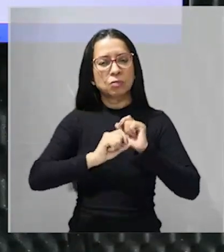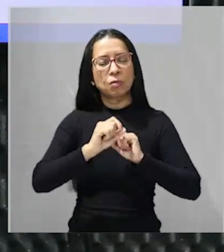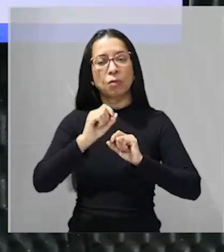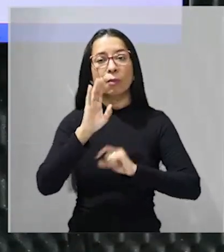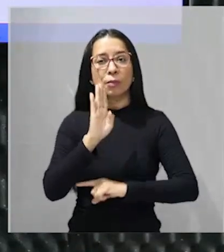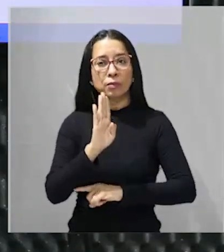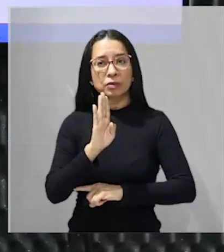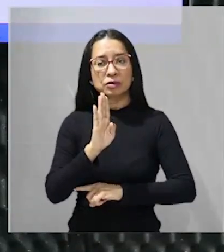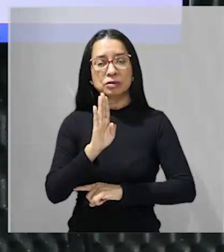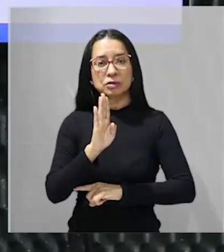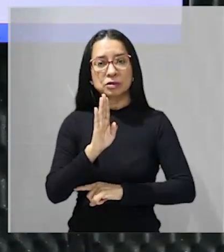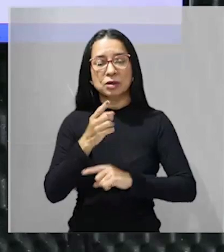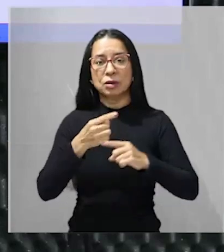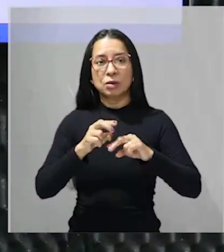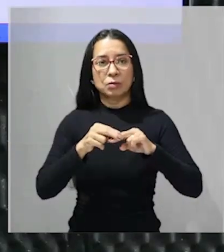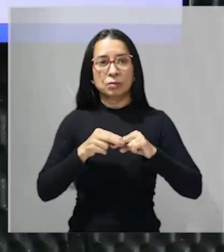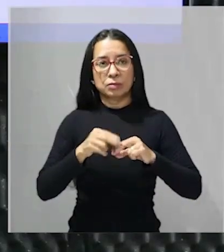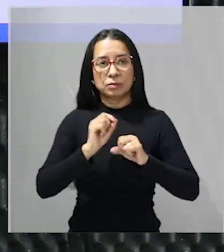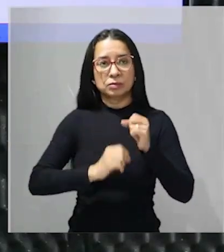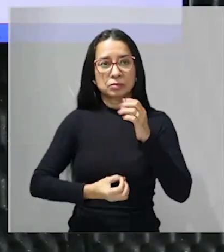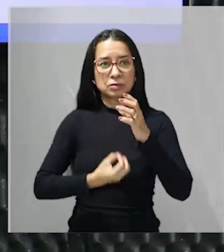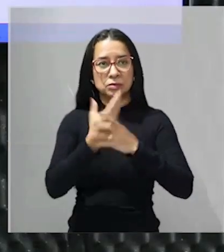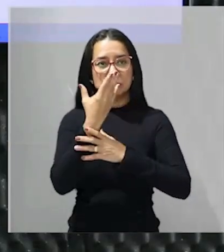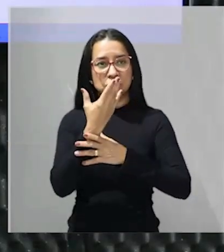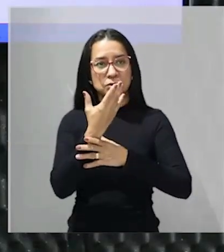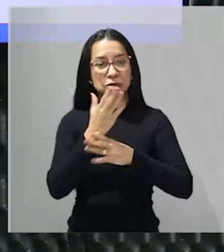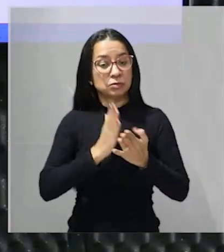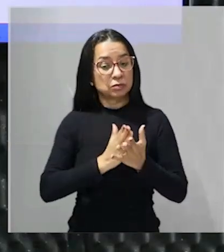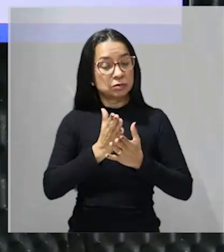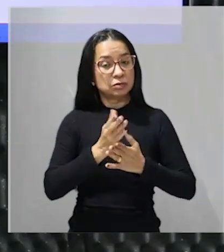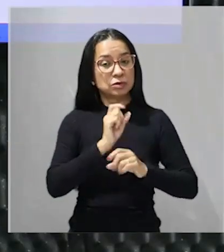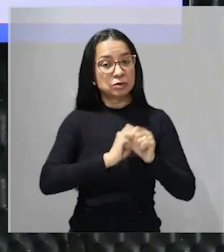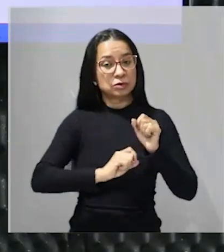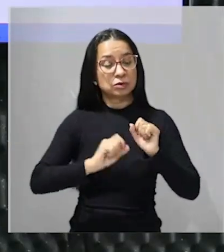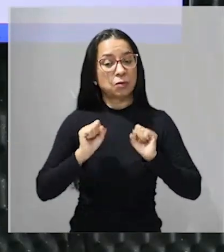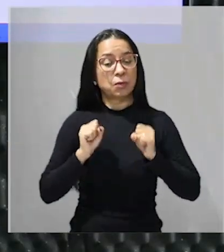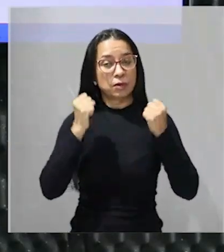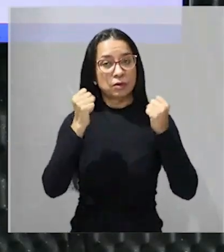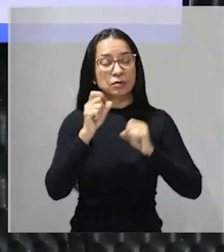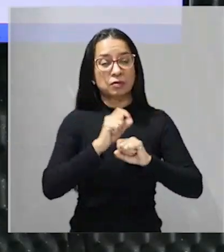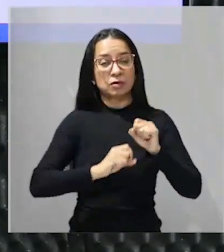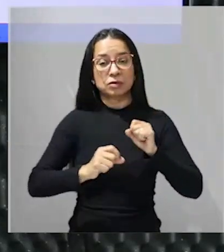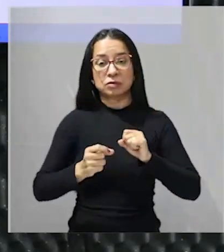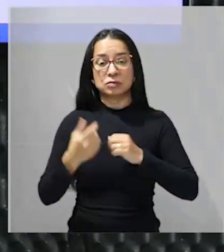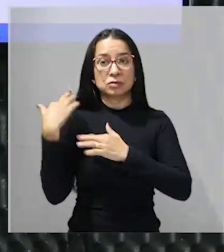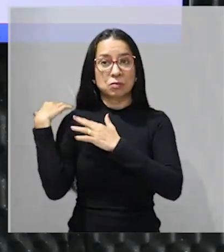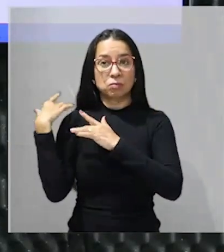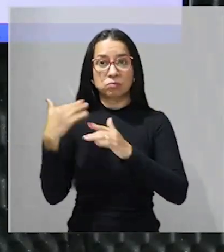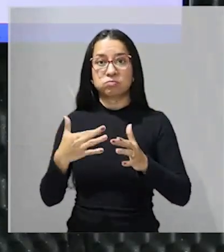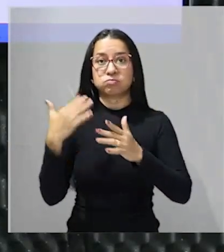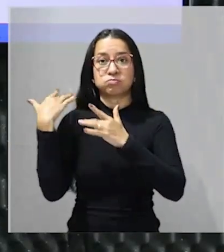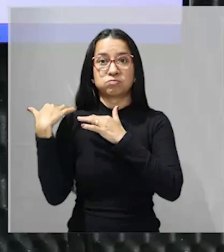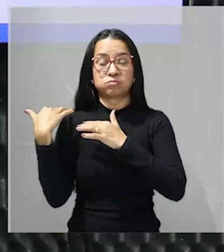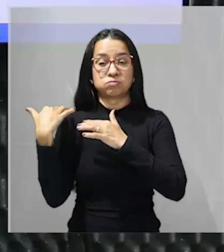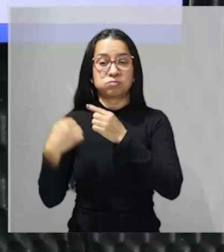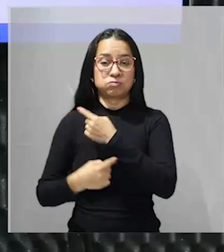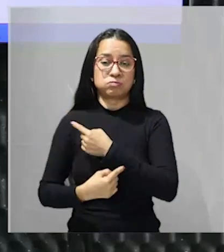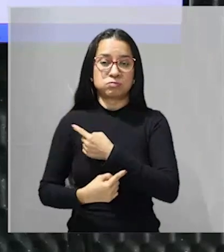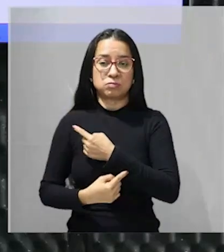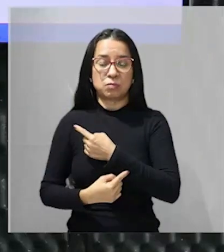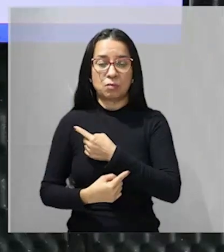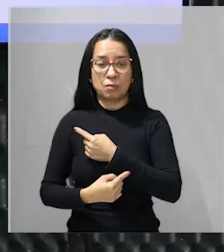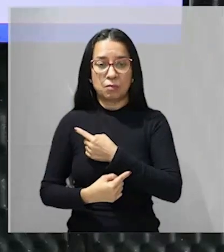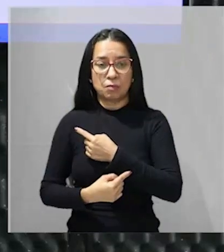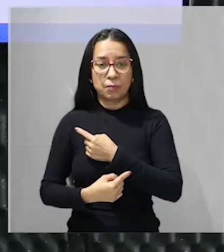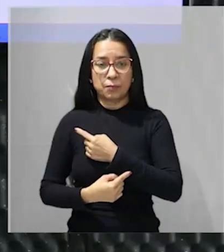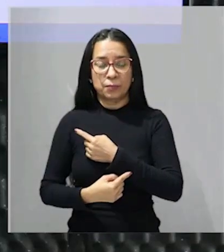as origens do destino manifesto estão lá atrás na colonização norte-americana então eles usam o Deister Manifest como eles costumam